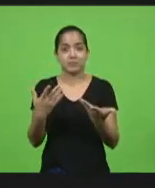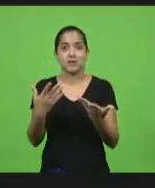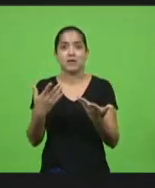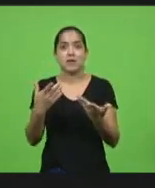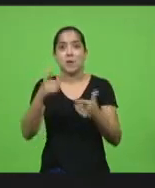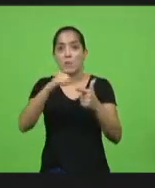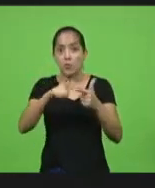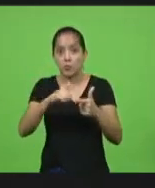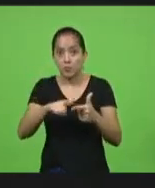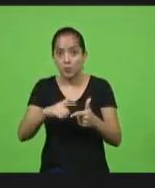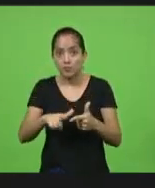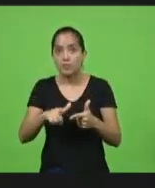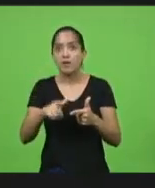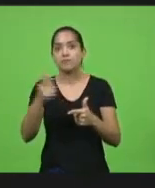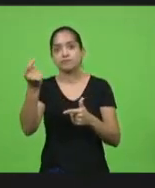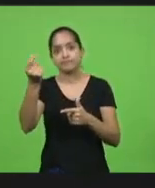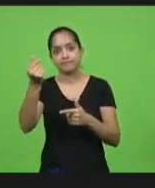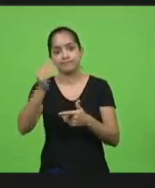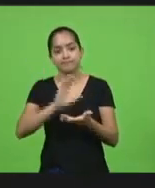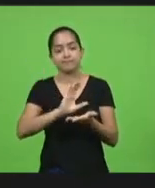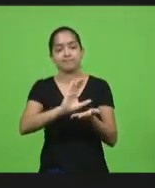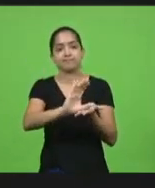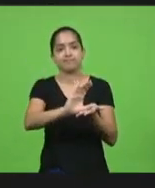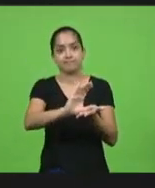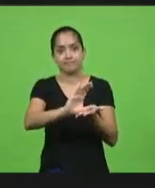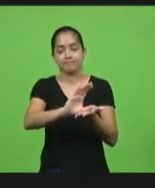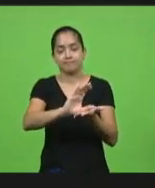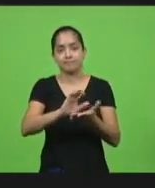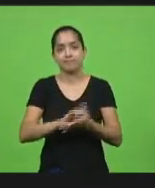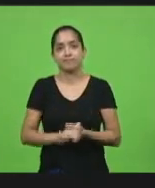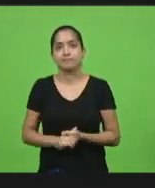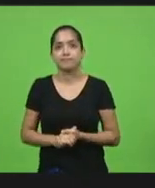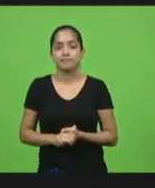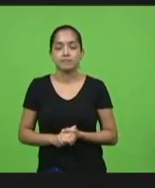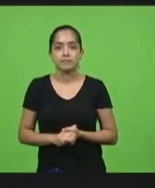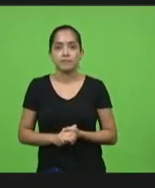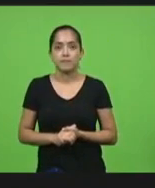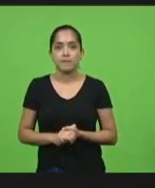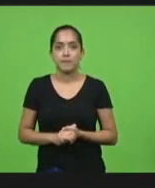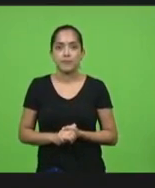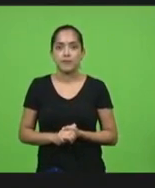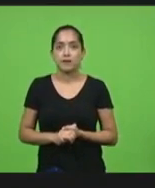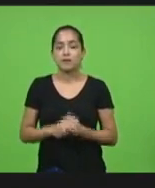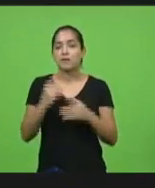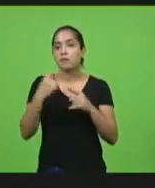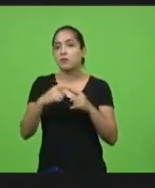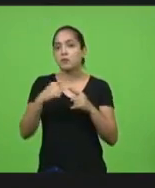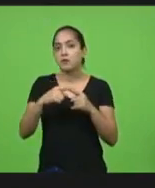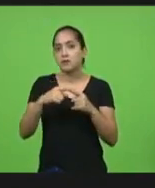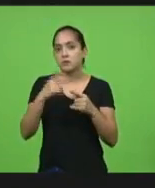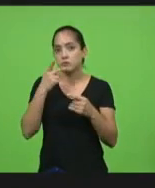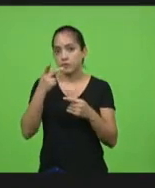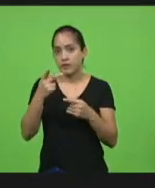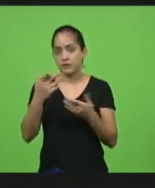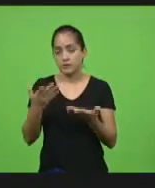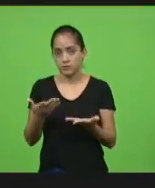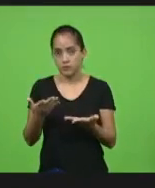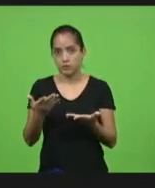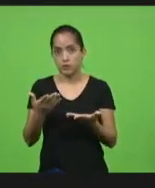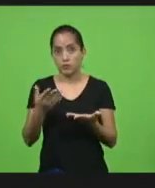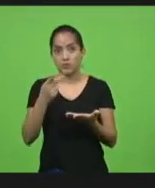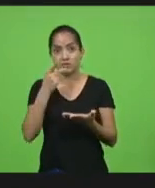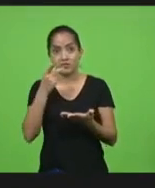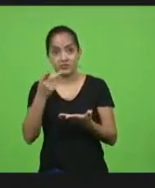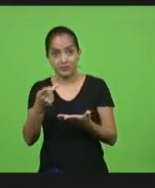do auxílio emergencial para estiagem do ano passado e por que que eu estou dizendo isso aqui quando se fala de